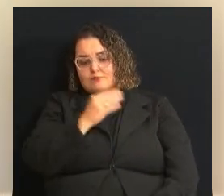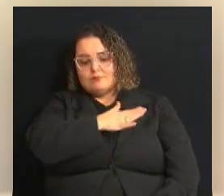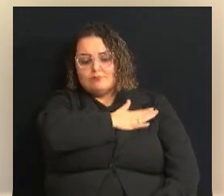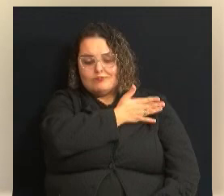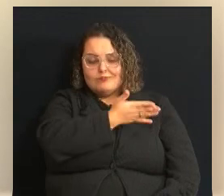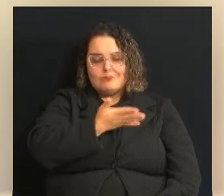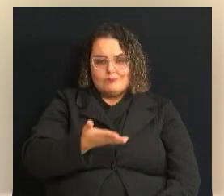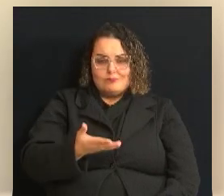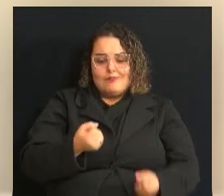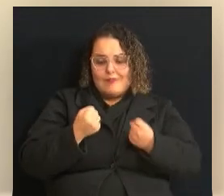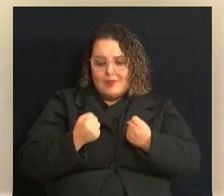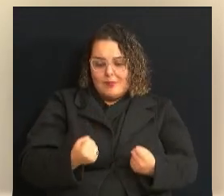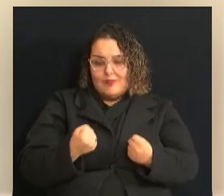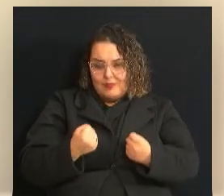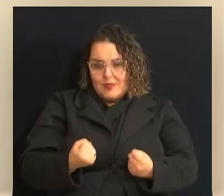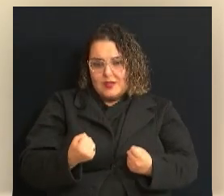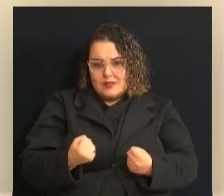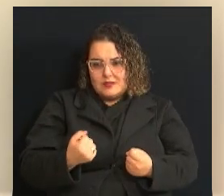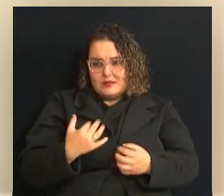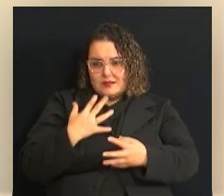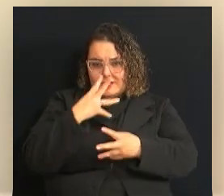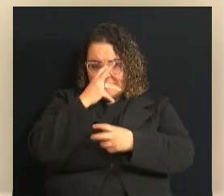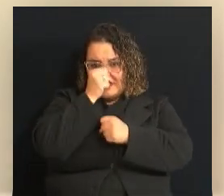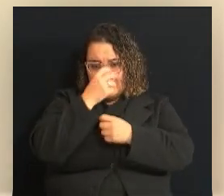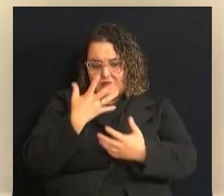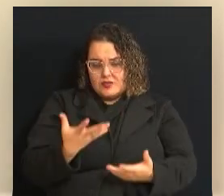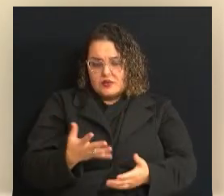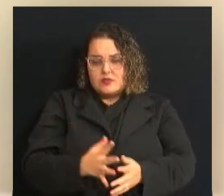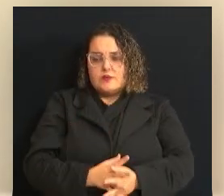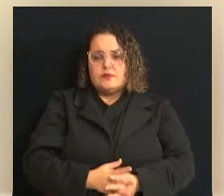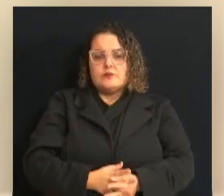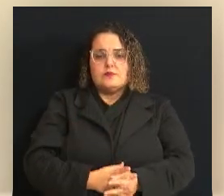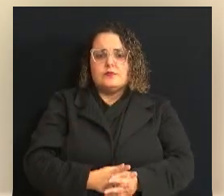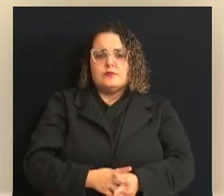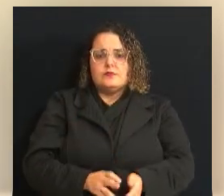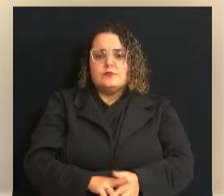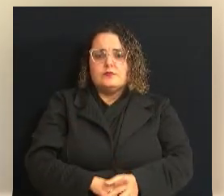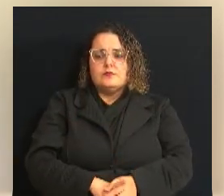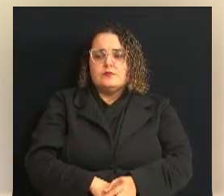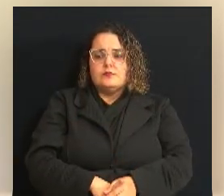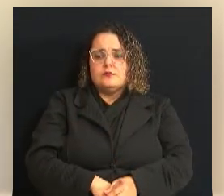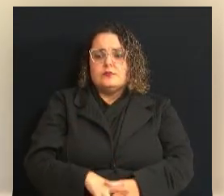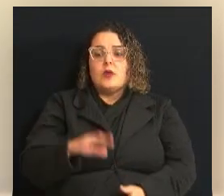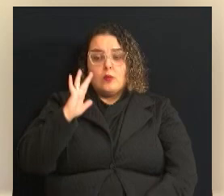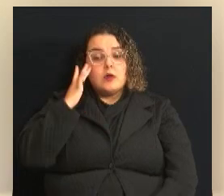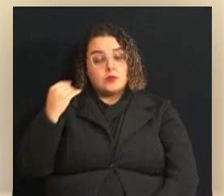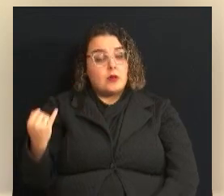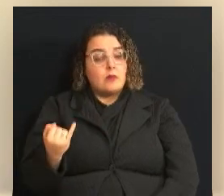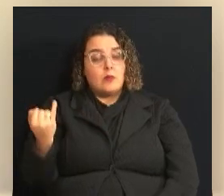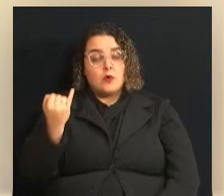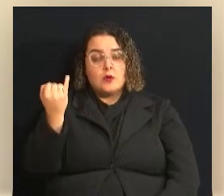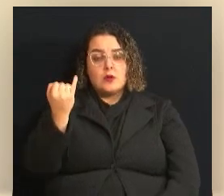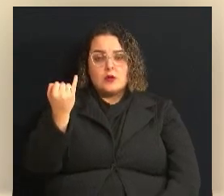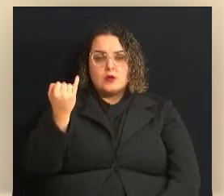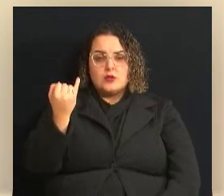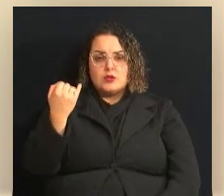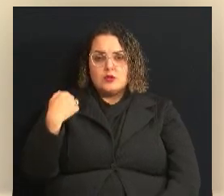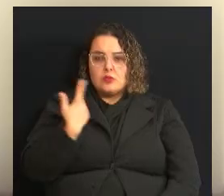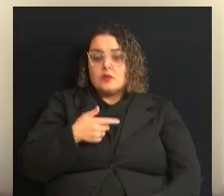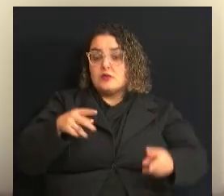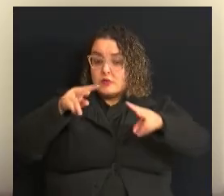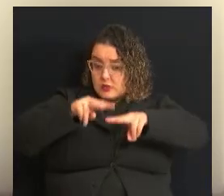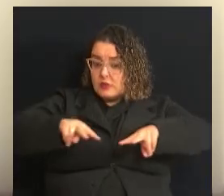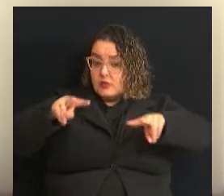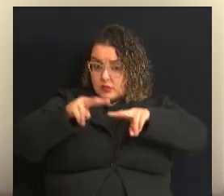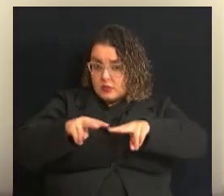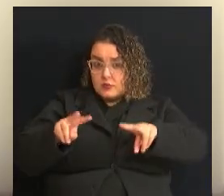muito mais forte, muito mais gritante. Então, eu acho que foi importante a gente dar visibilidade.